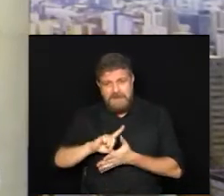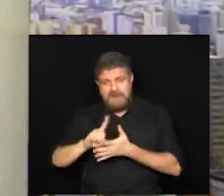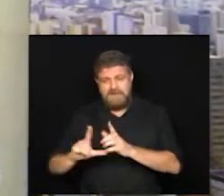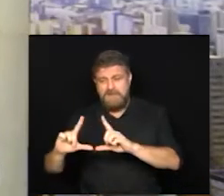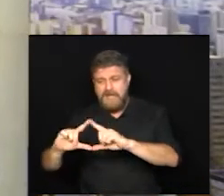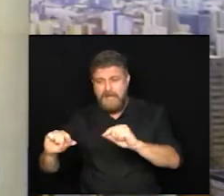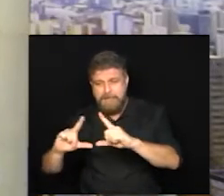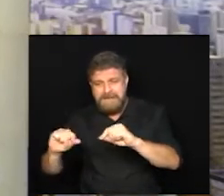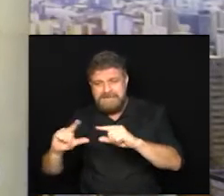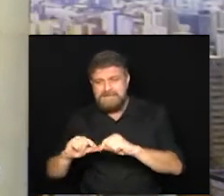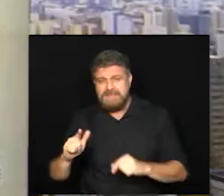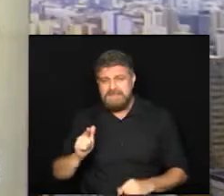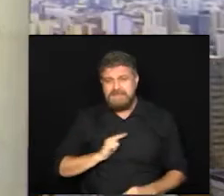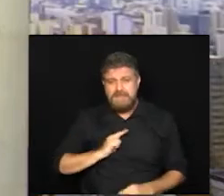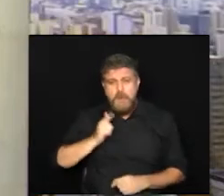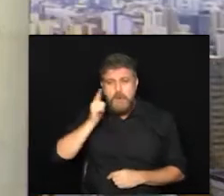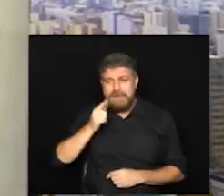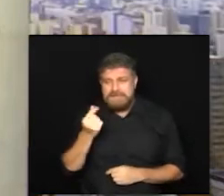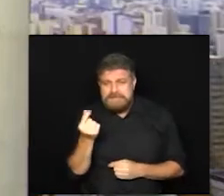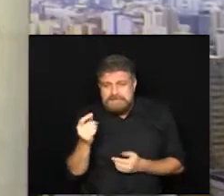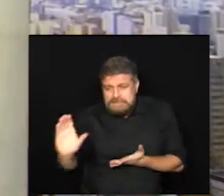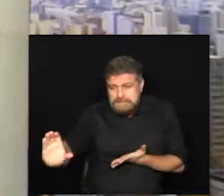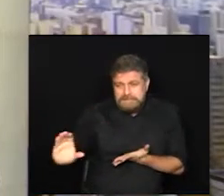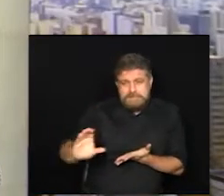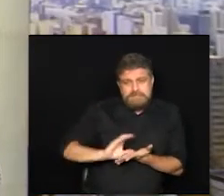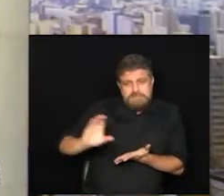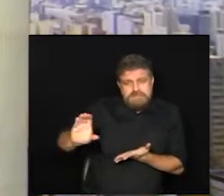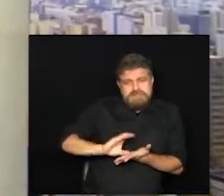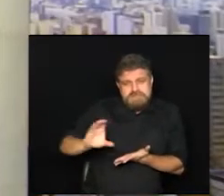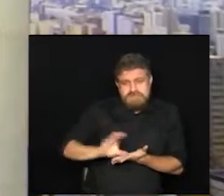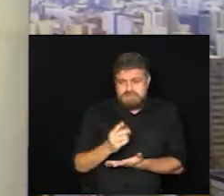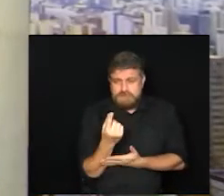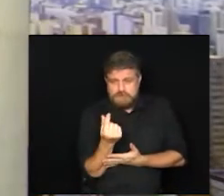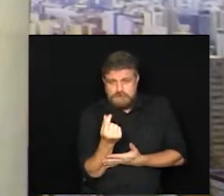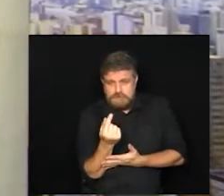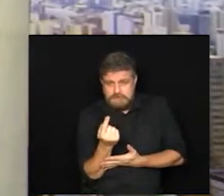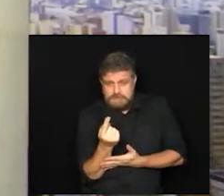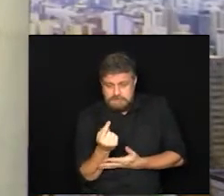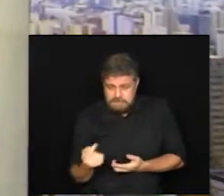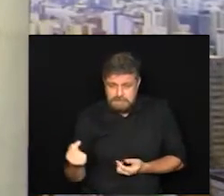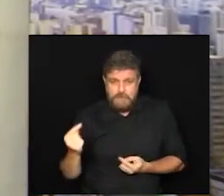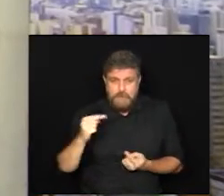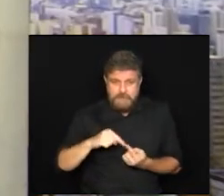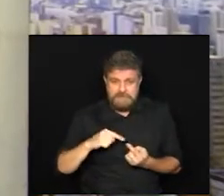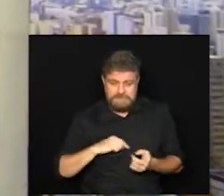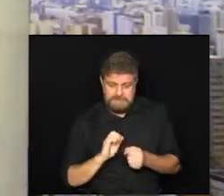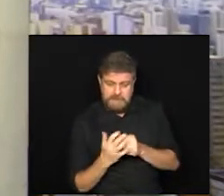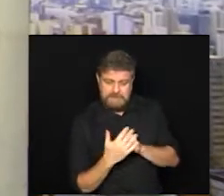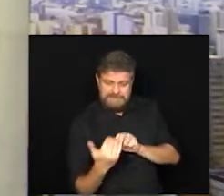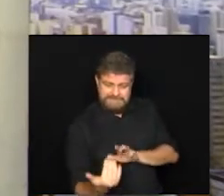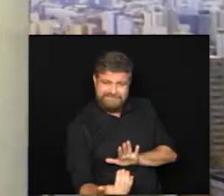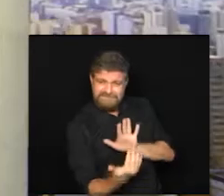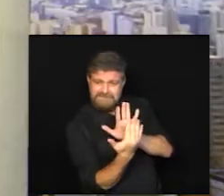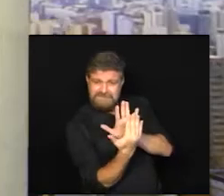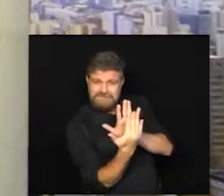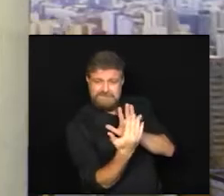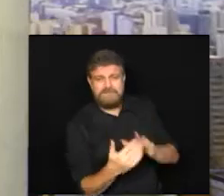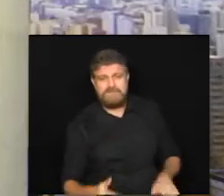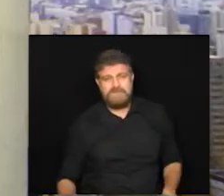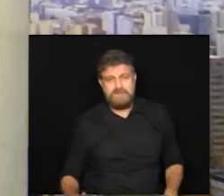buscar atrair recursos que possam vir para ajudar no enfrentamento da pandemia